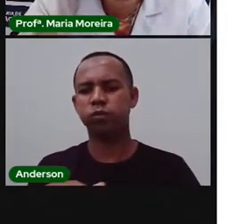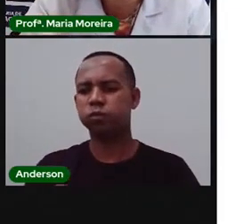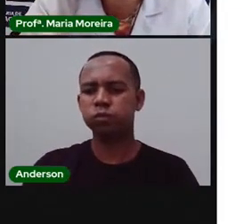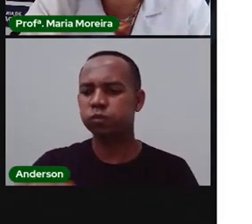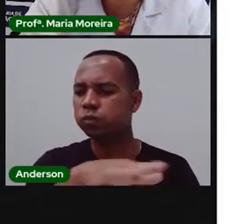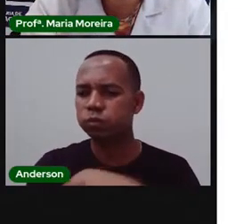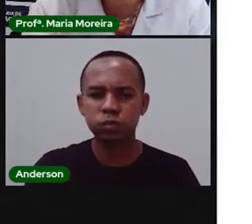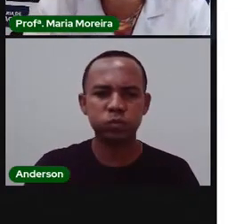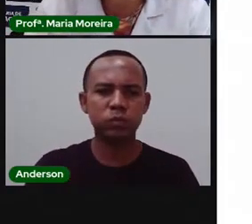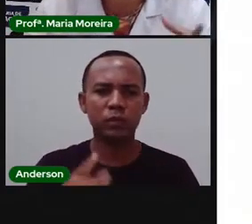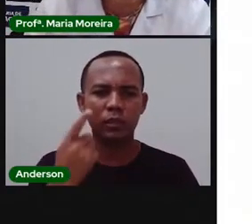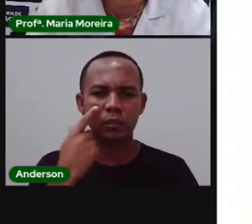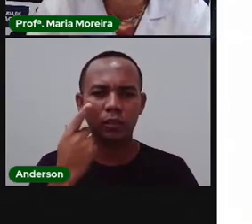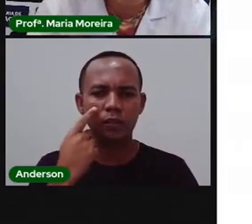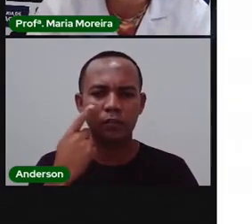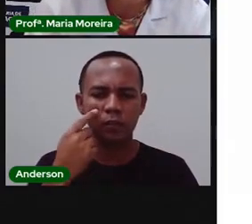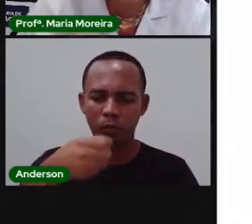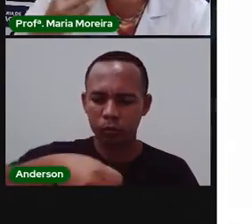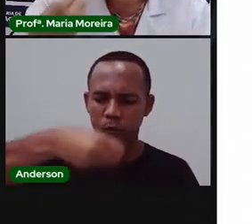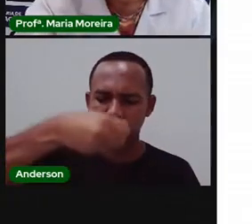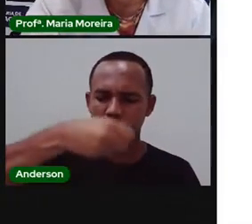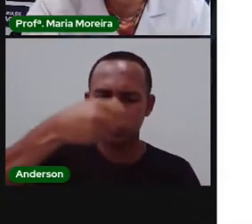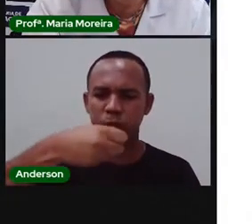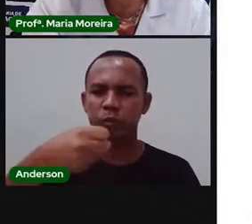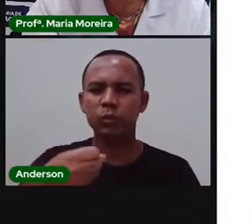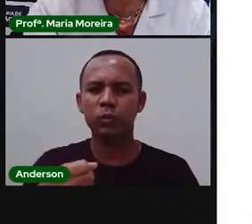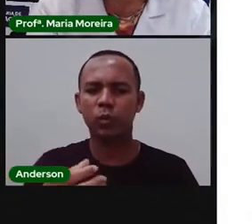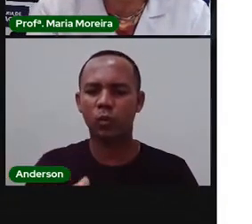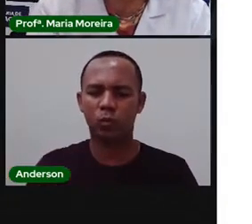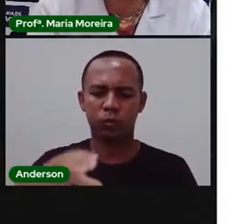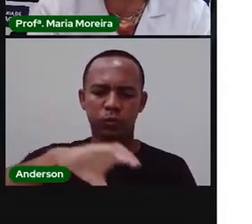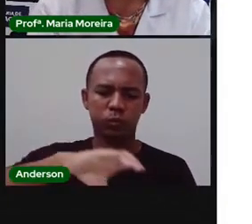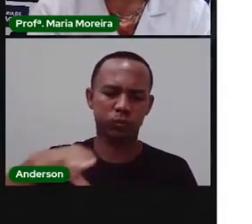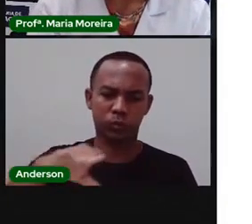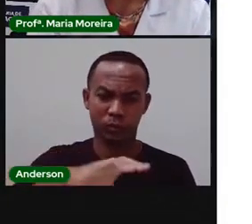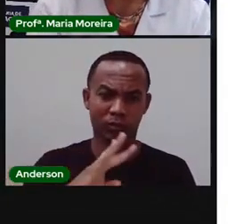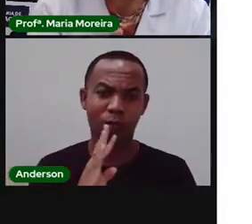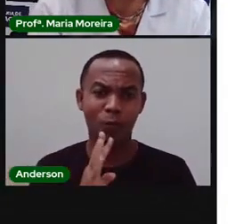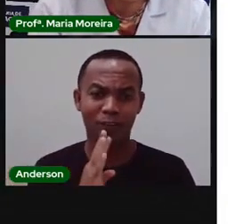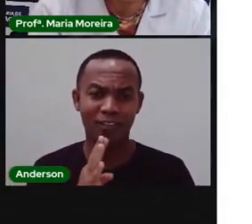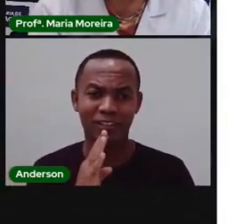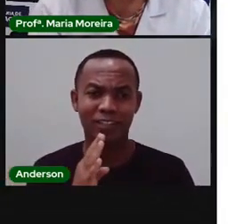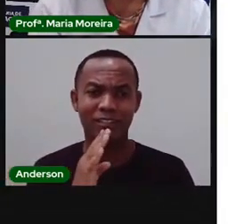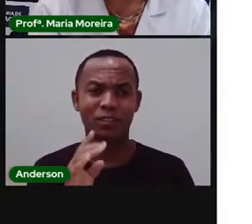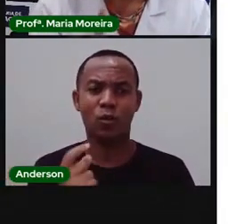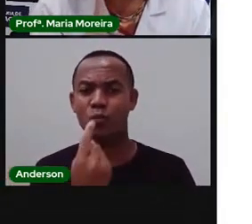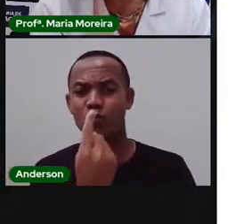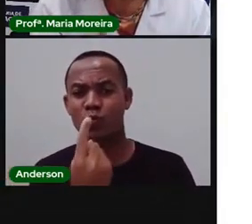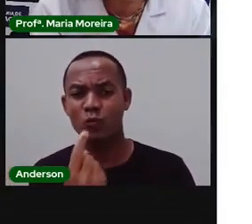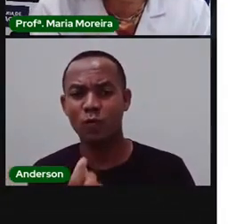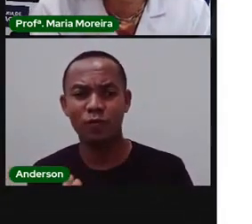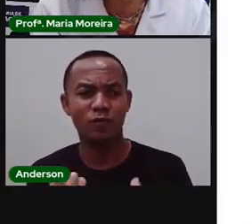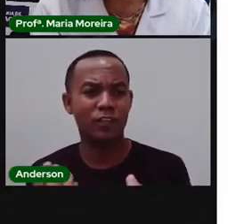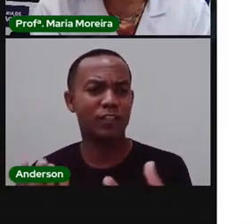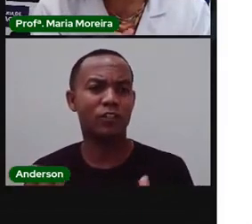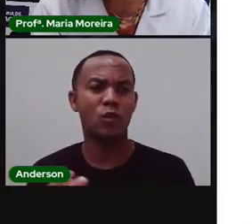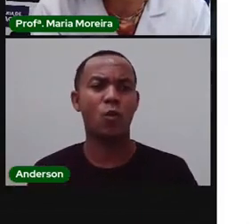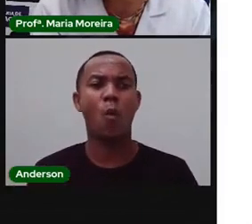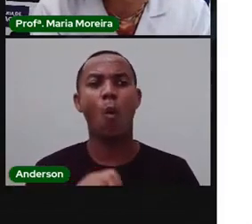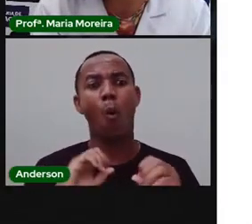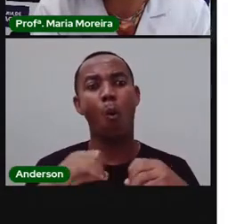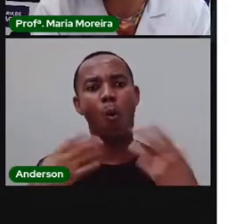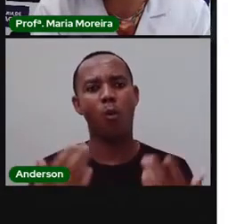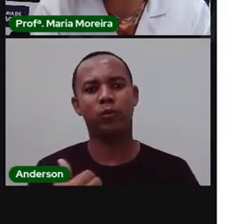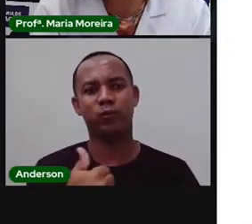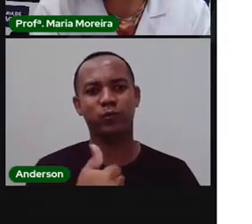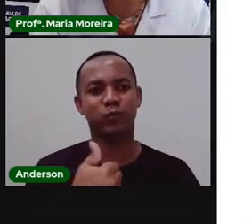Já viram essa redezinha amarela? Já viram a venda na bacia? No litro? No quilo? Na unidade? E dúzia? Já